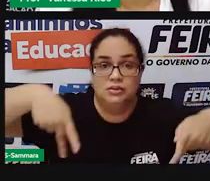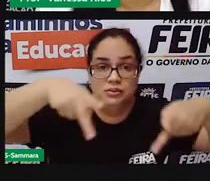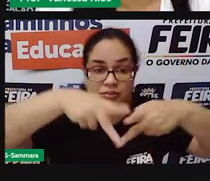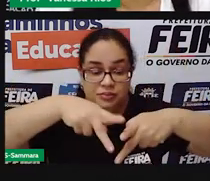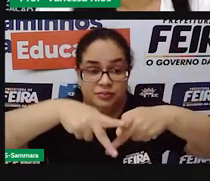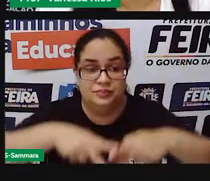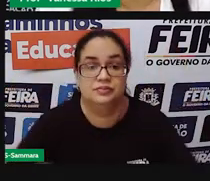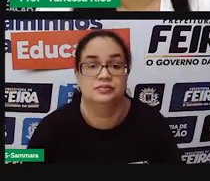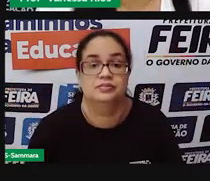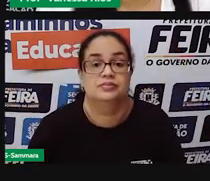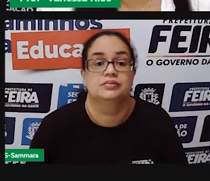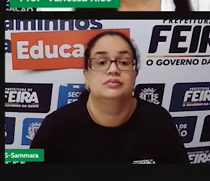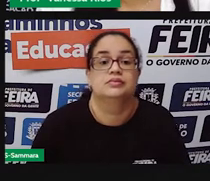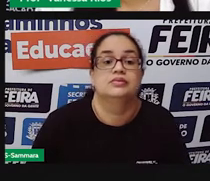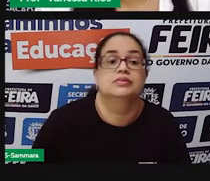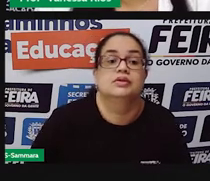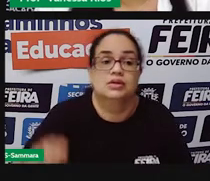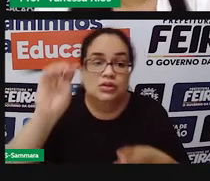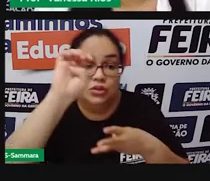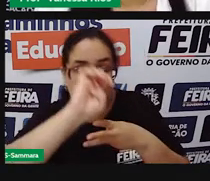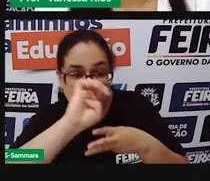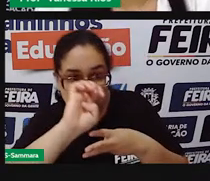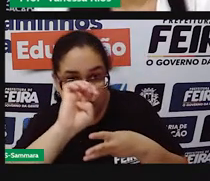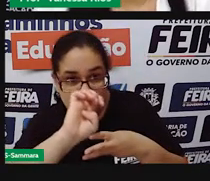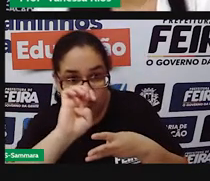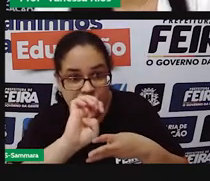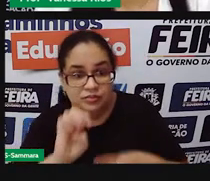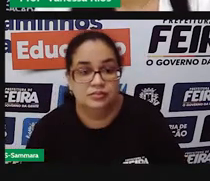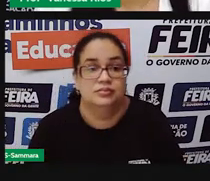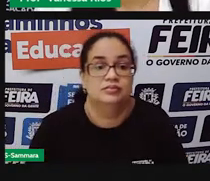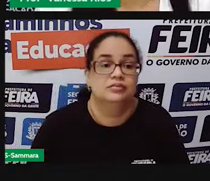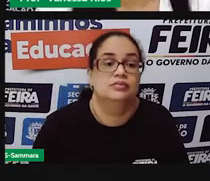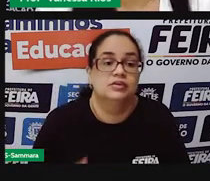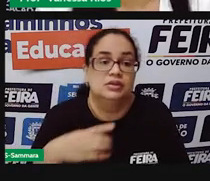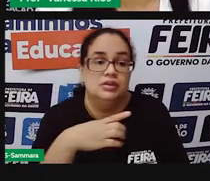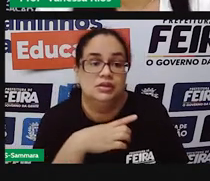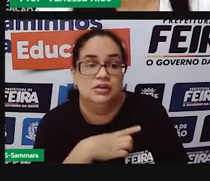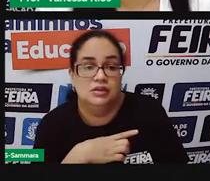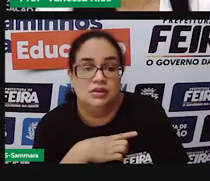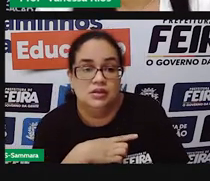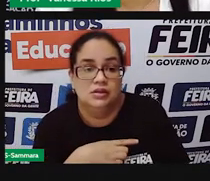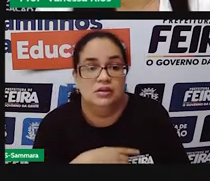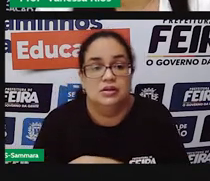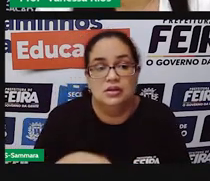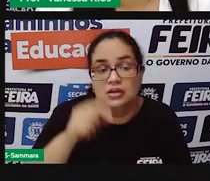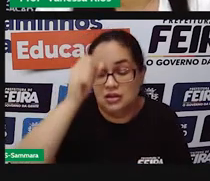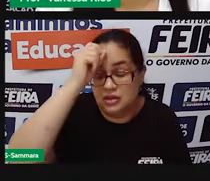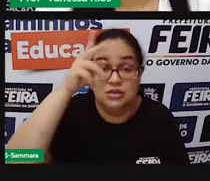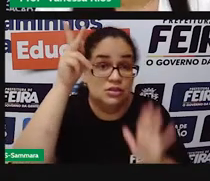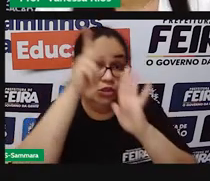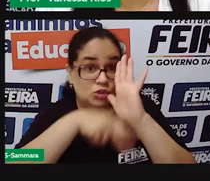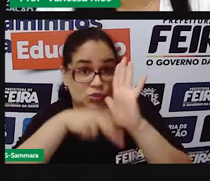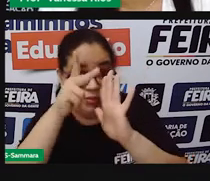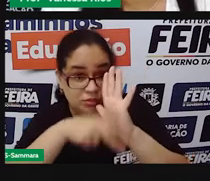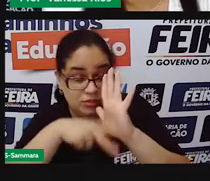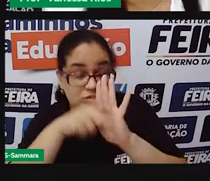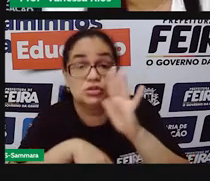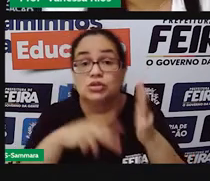E o poder executivo vai aprovar essas leis e fazer com que essas leis e esses projetos